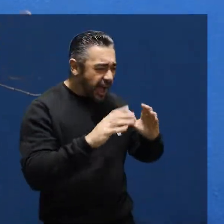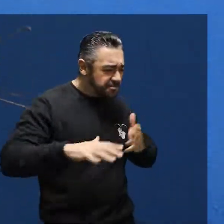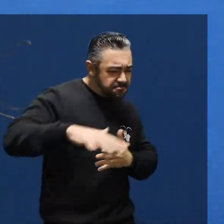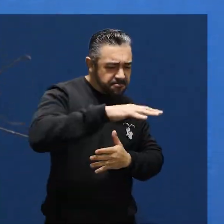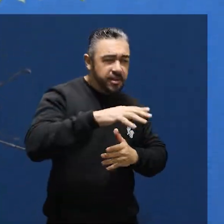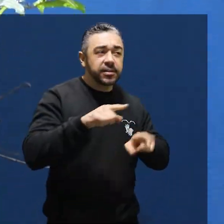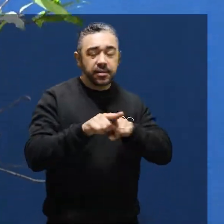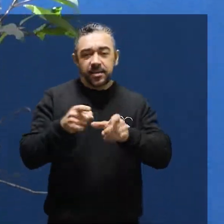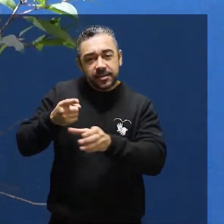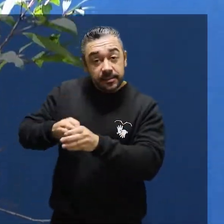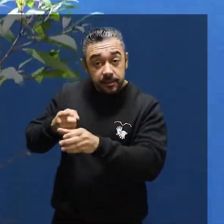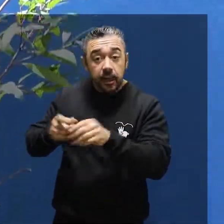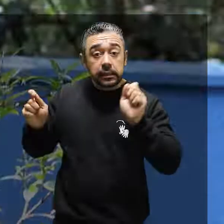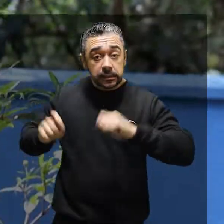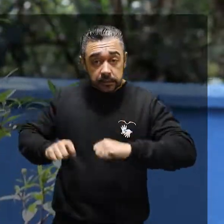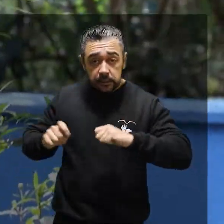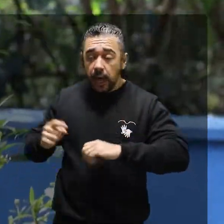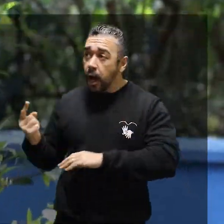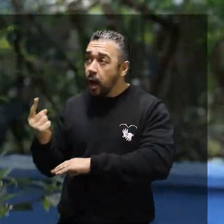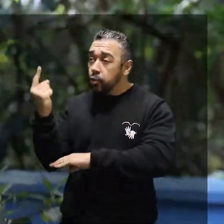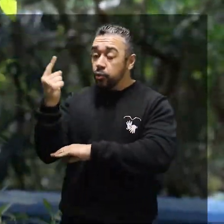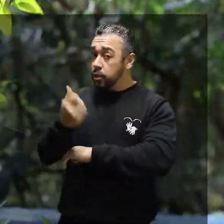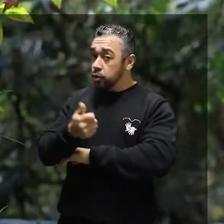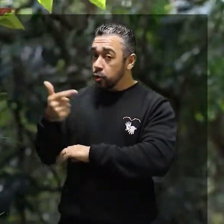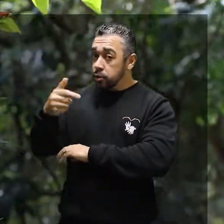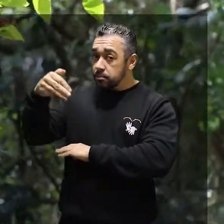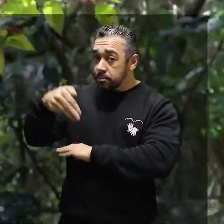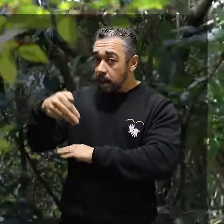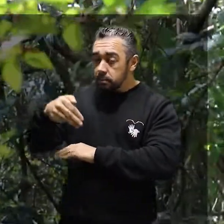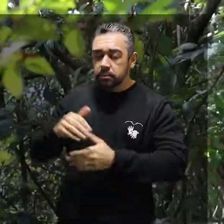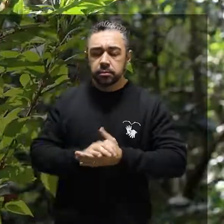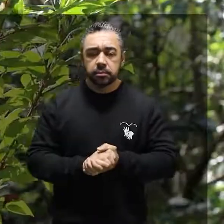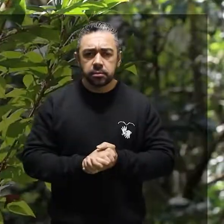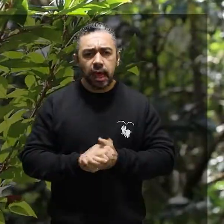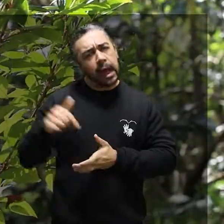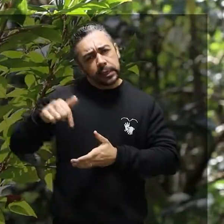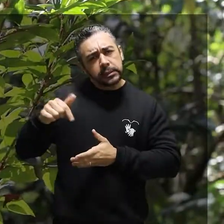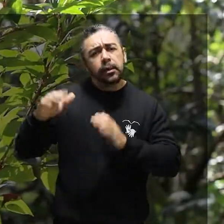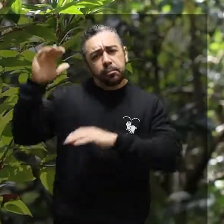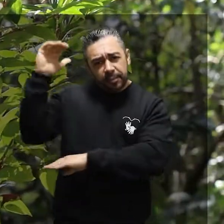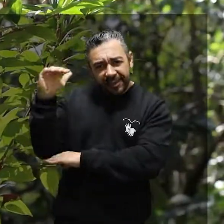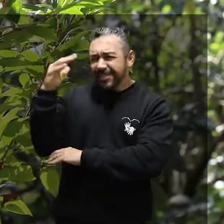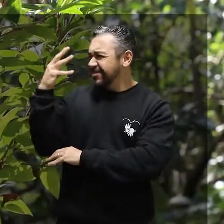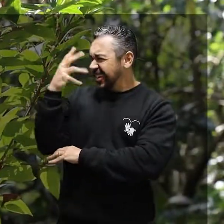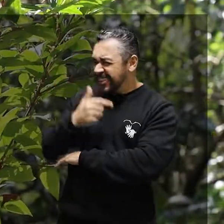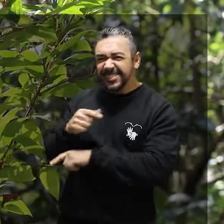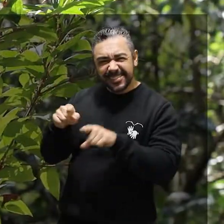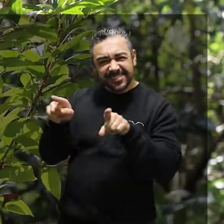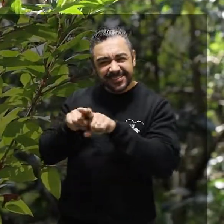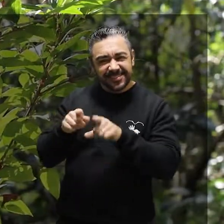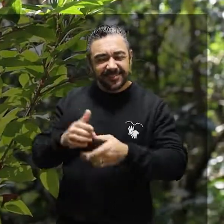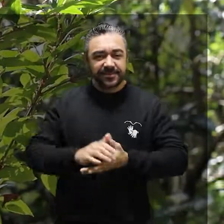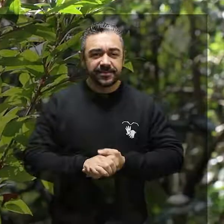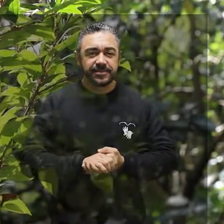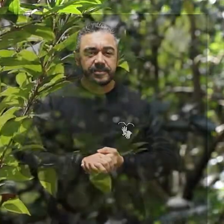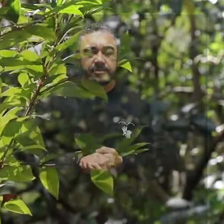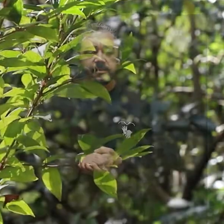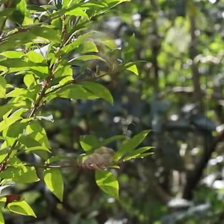residenciais e urbanos, podendo atingir até 12 metros de altura. A nossa é pequenina, mas muito linda, né?